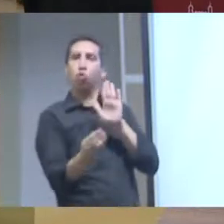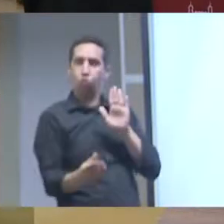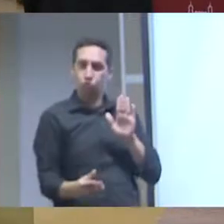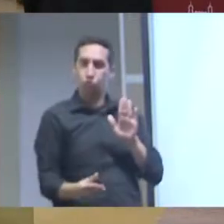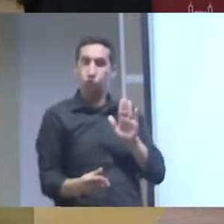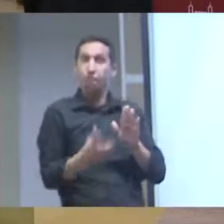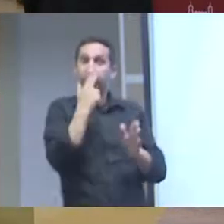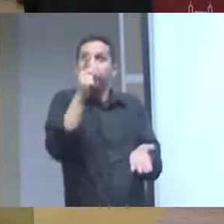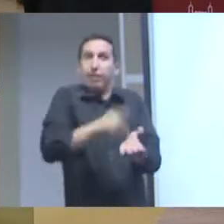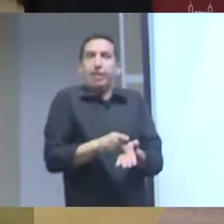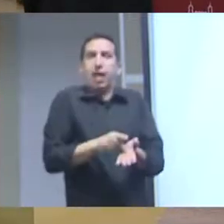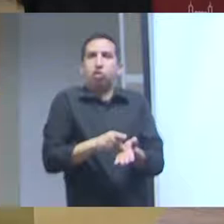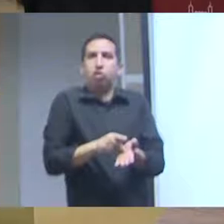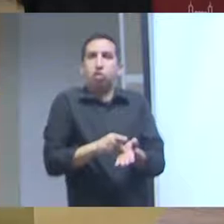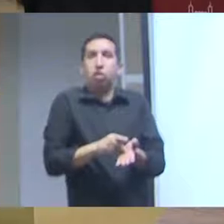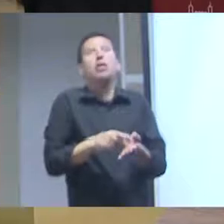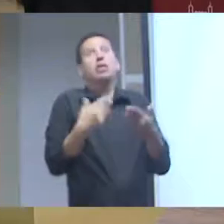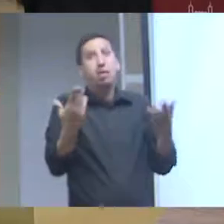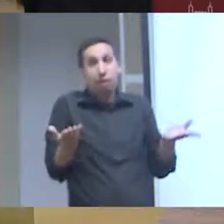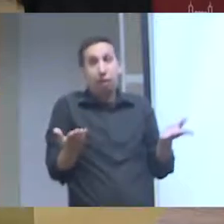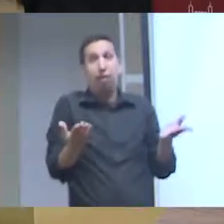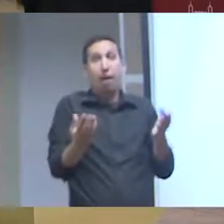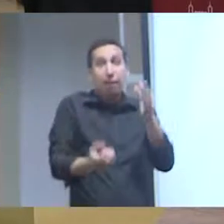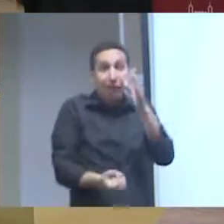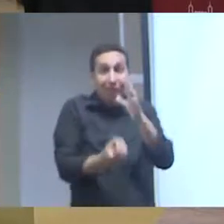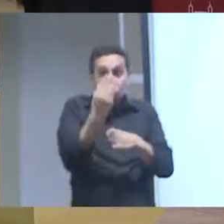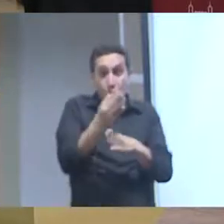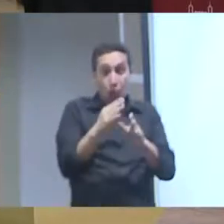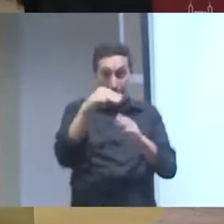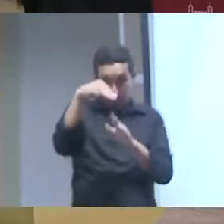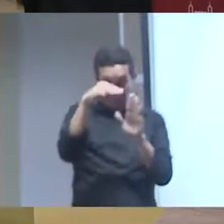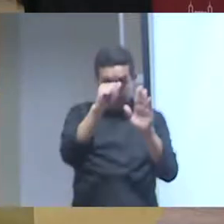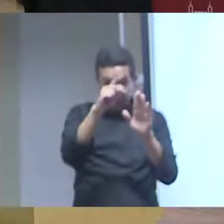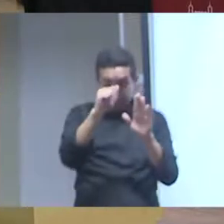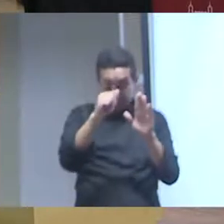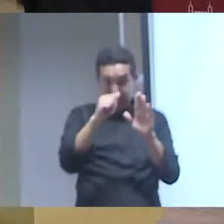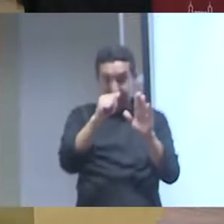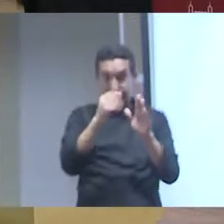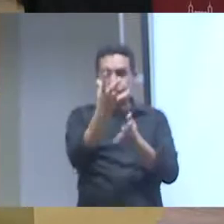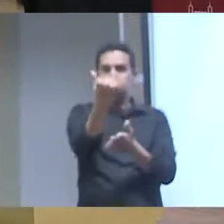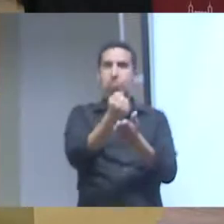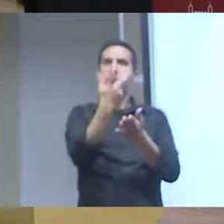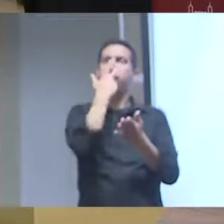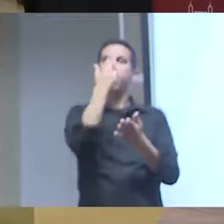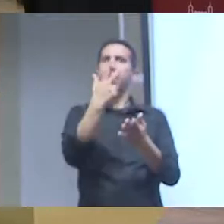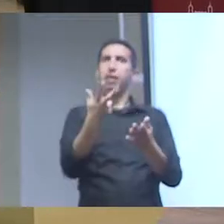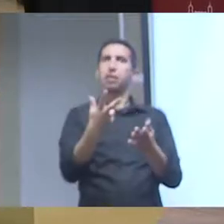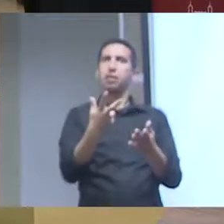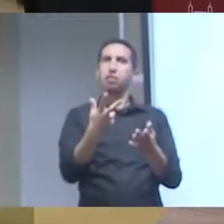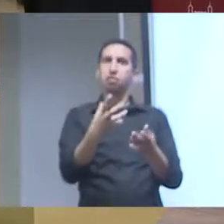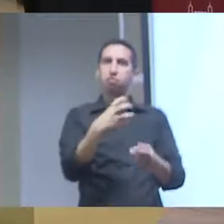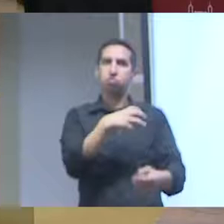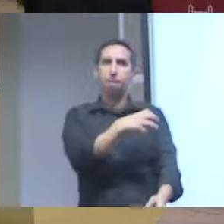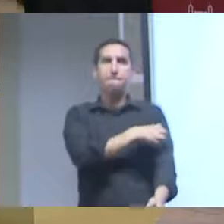baseado em dados abertos ele é empoderado ele se coloca numa posição superior àqueles que não foram as pessoas que publicaram o mapa